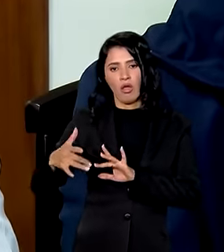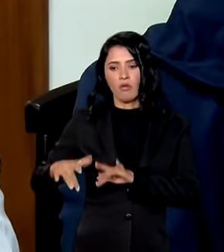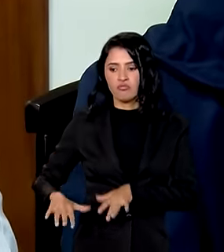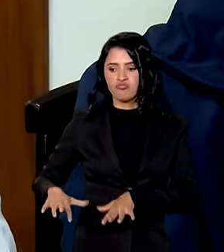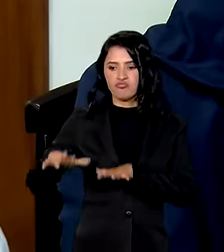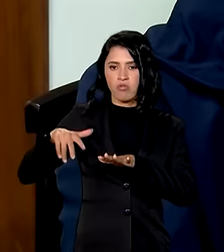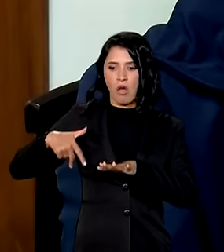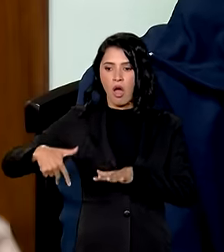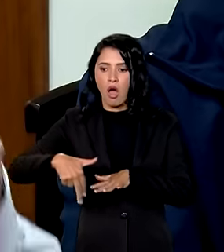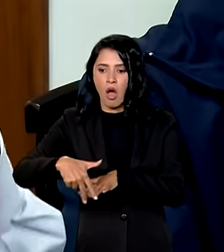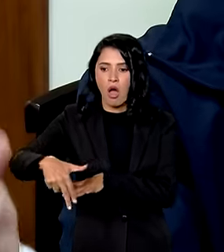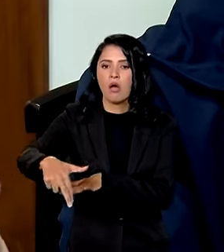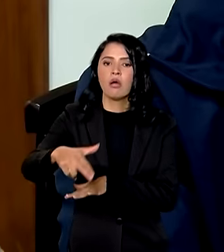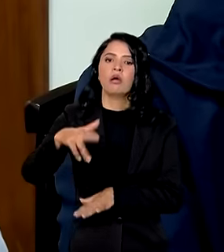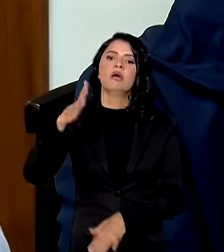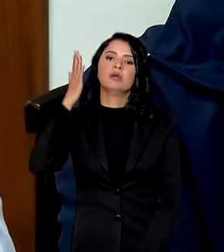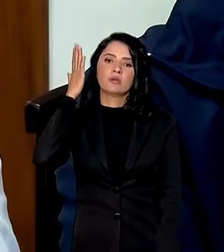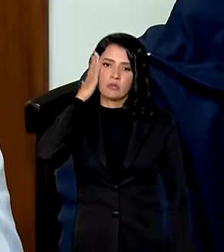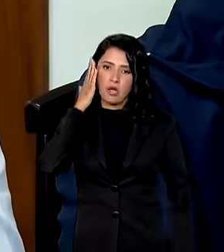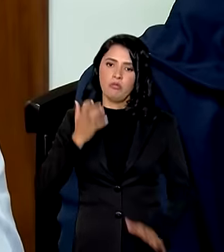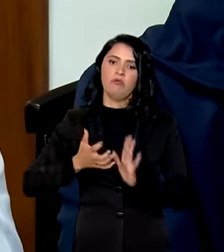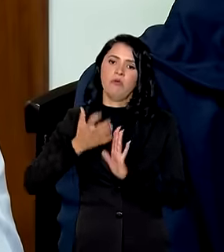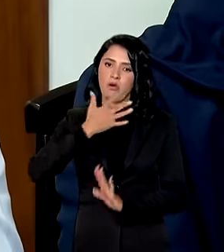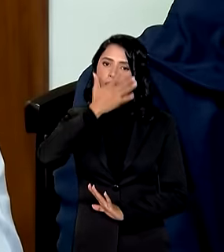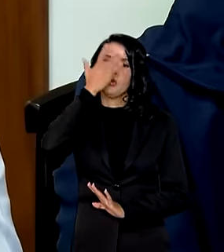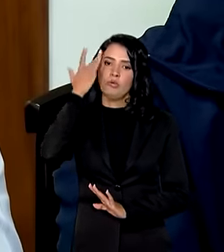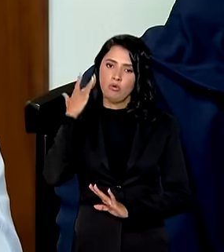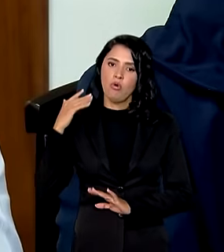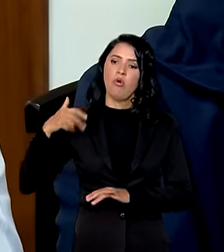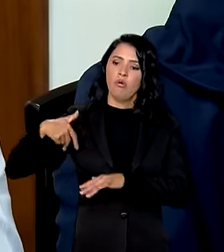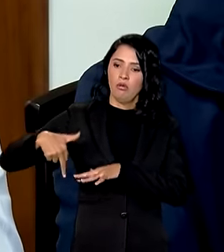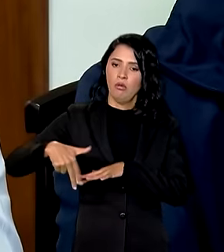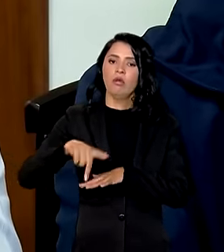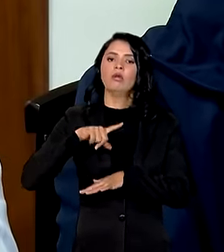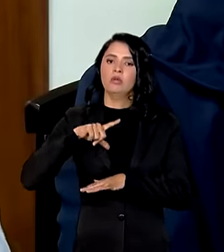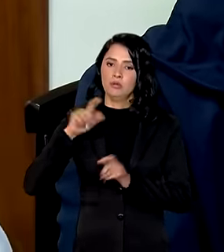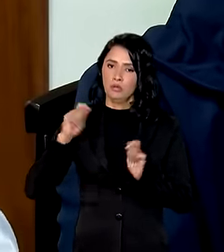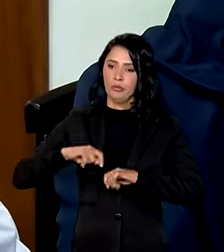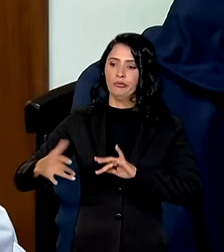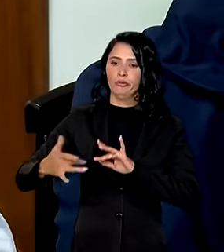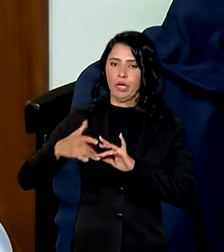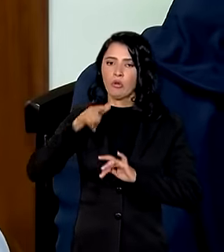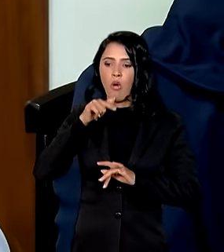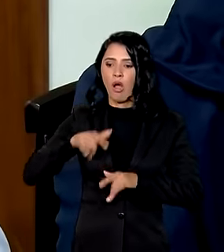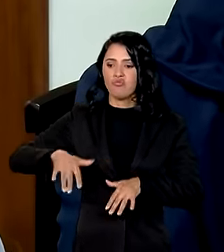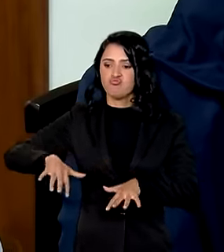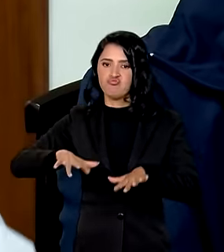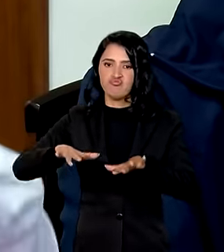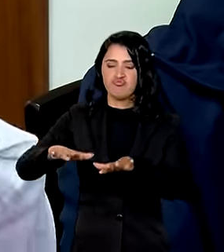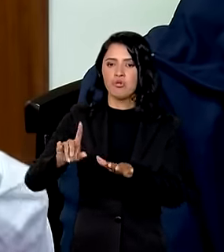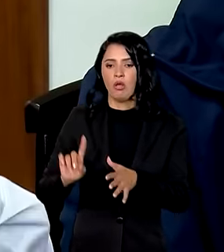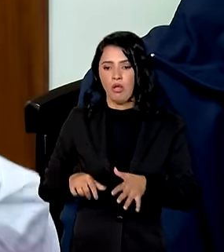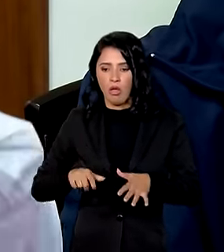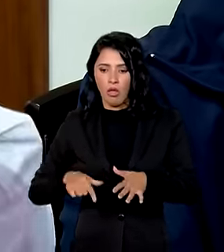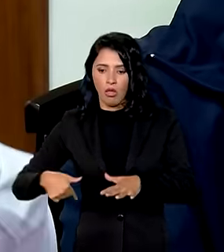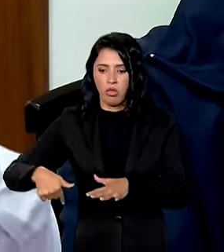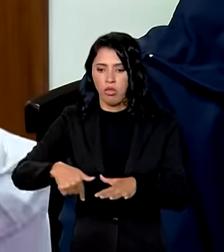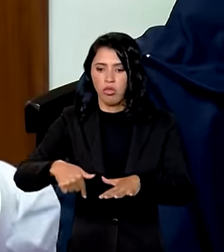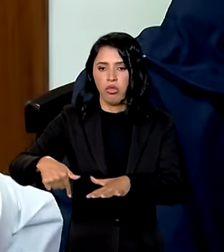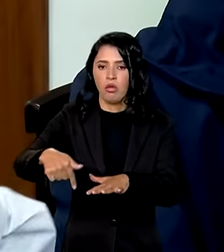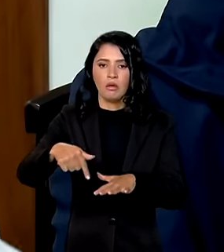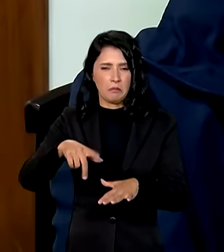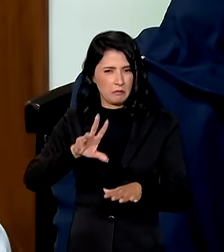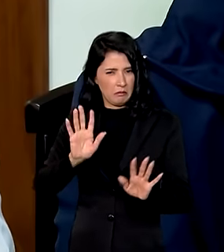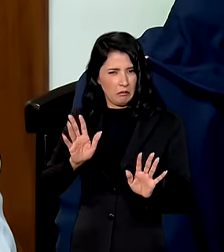enchentes e a gente sabe do grande número de pessoas que estão nesse grupo que temos evidências científicas de que não há um medicamento que